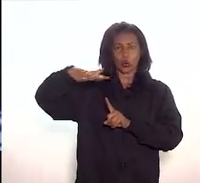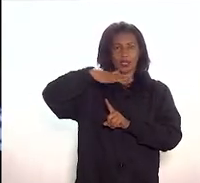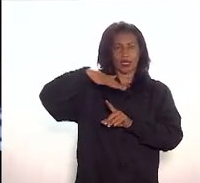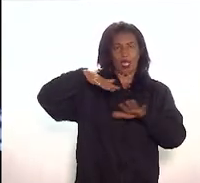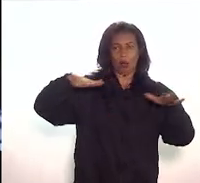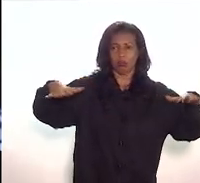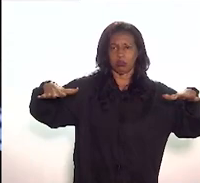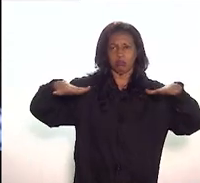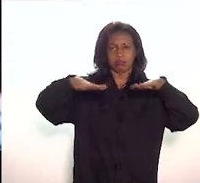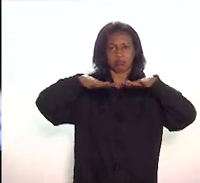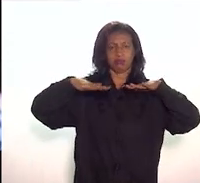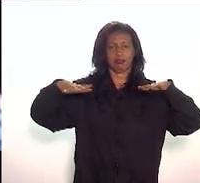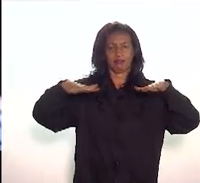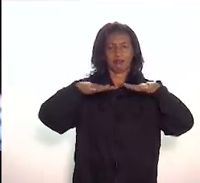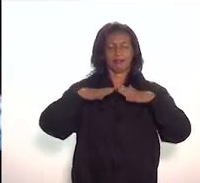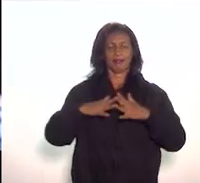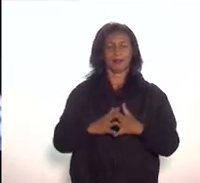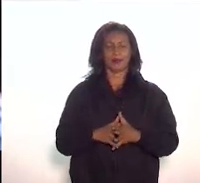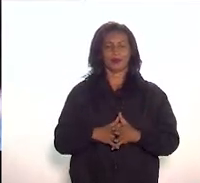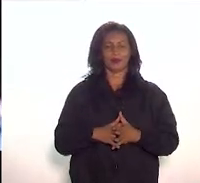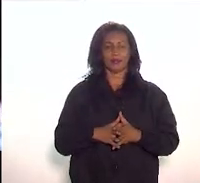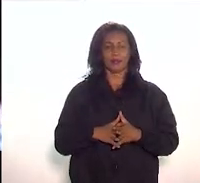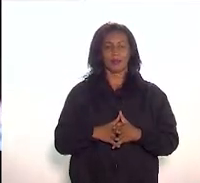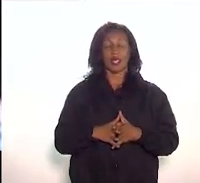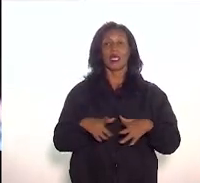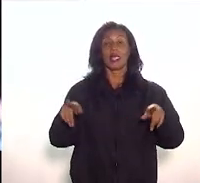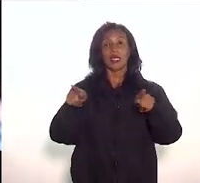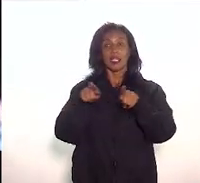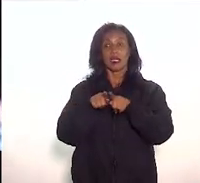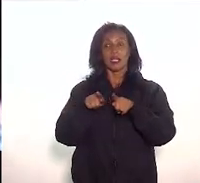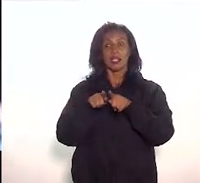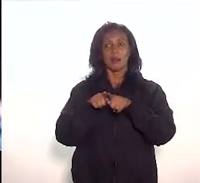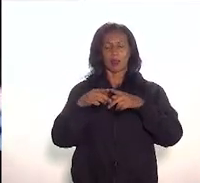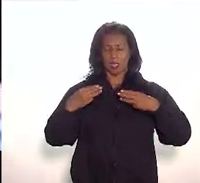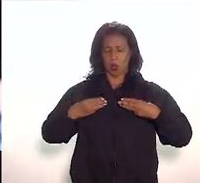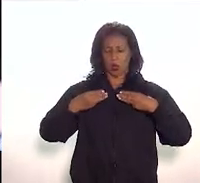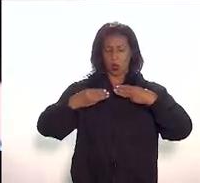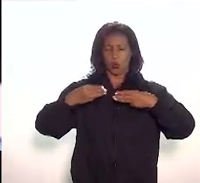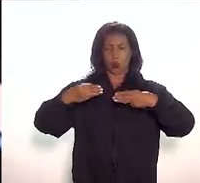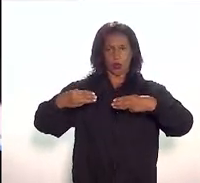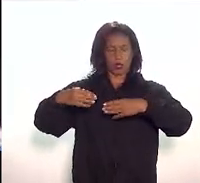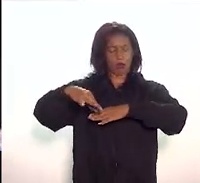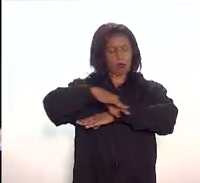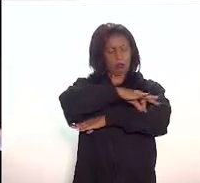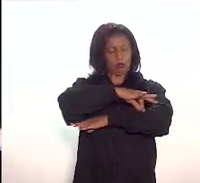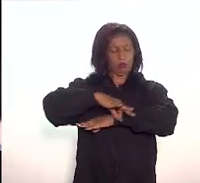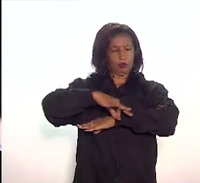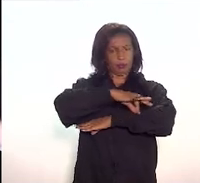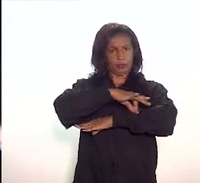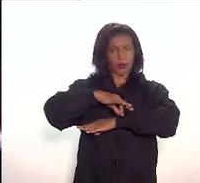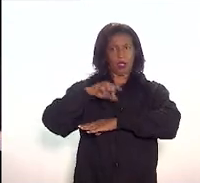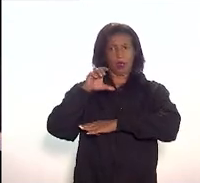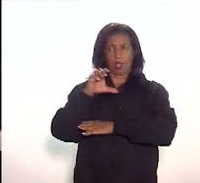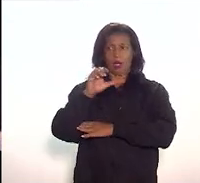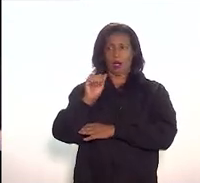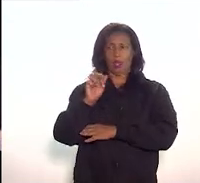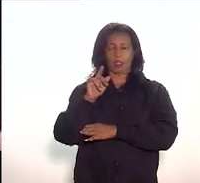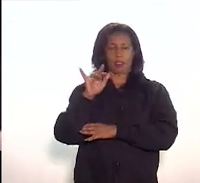que se propõe. E, ao mesmo tempo, o Museu de Arquitetura Urbana do Catete ele nos põe,